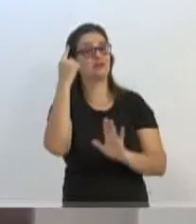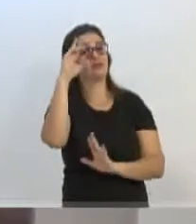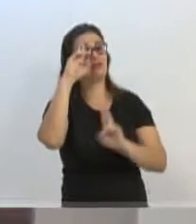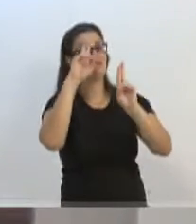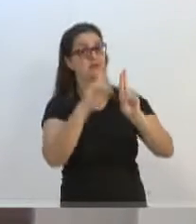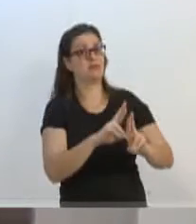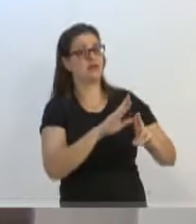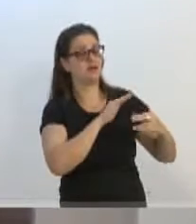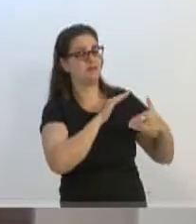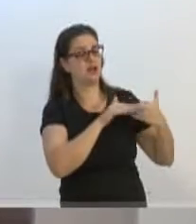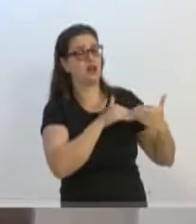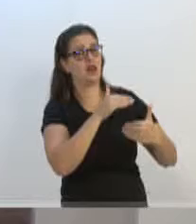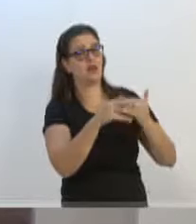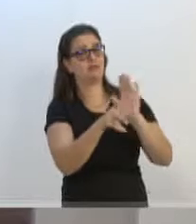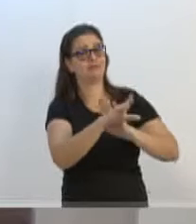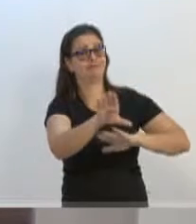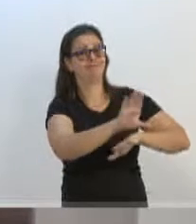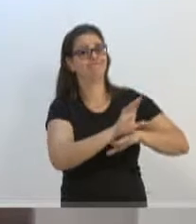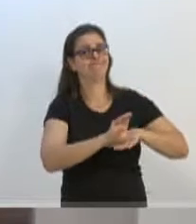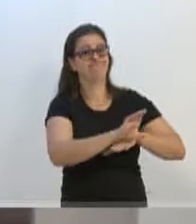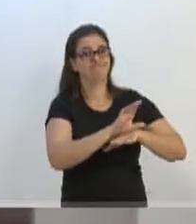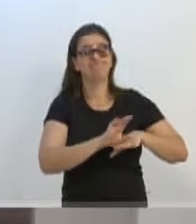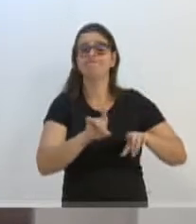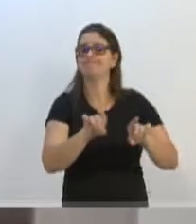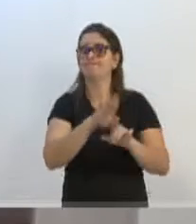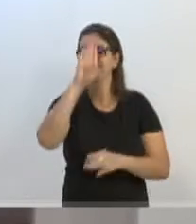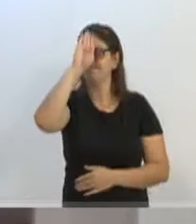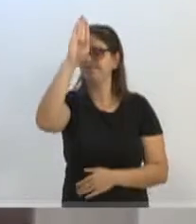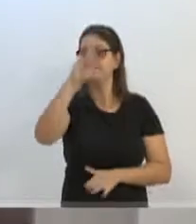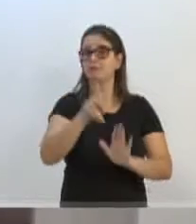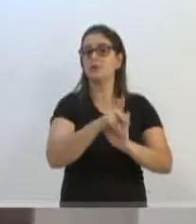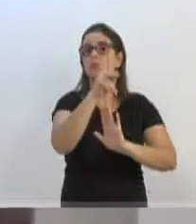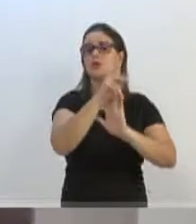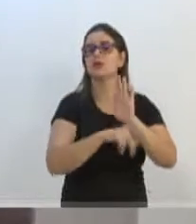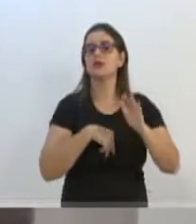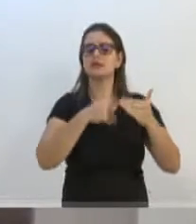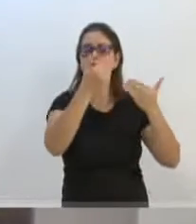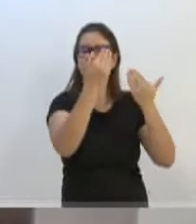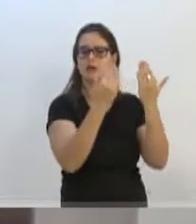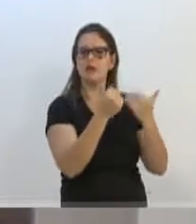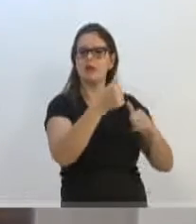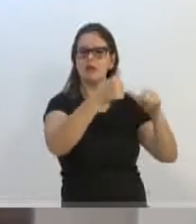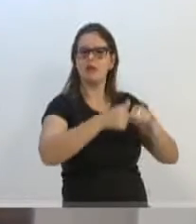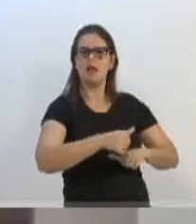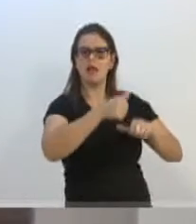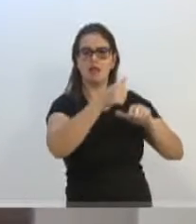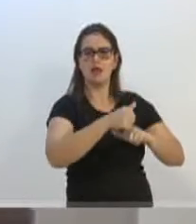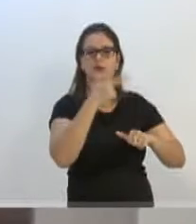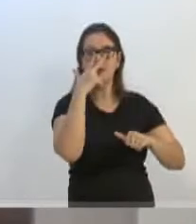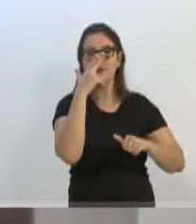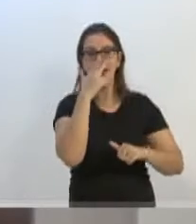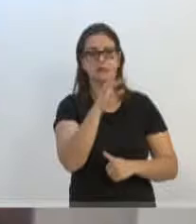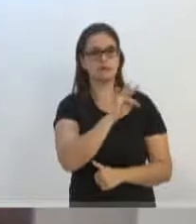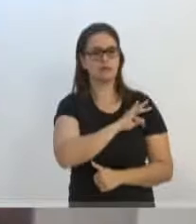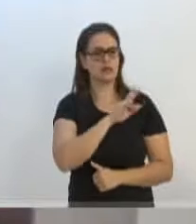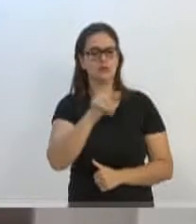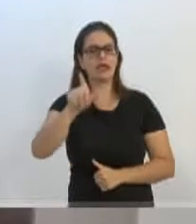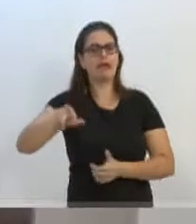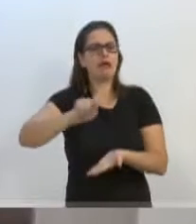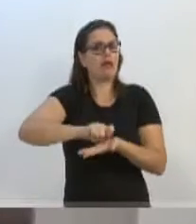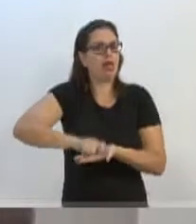trâmites da questão constitucional e, principalmente, os projetos têm que ser analisados de forma técnica e não pela autoria.